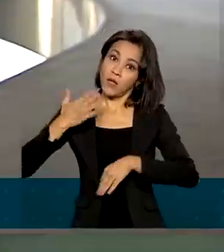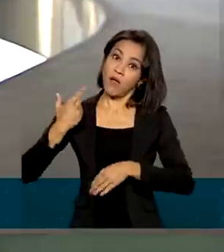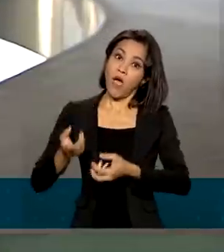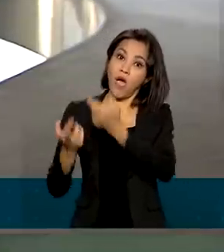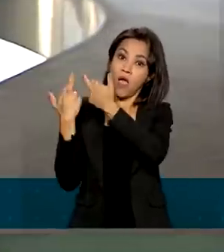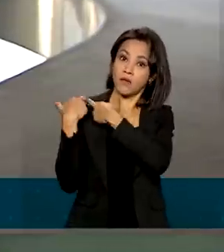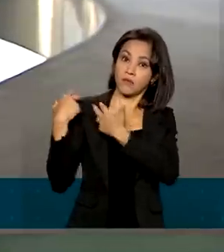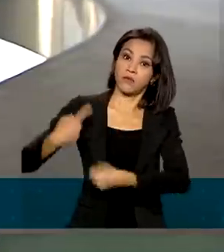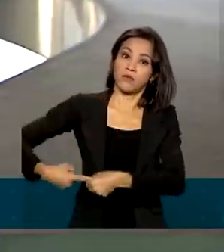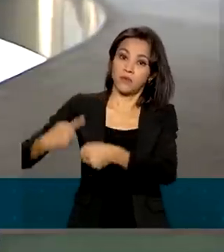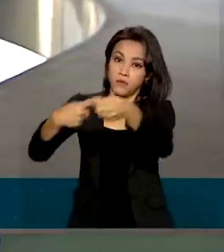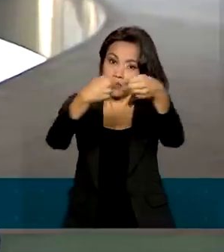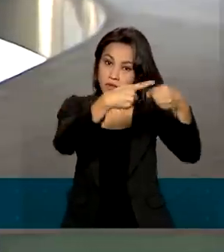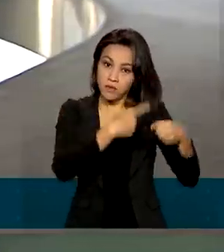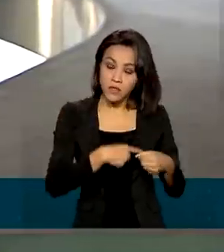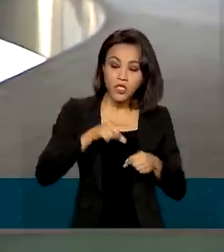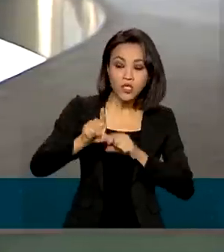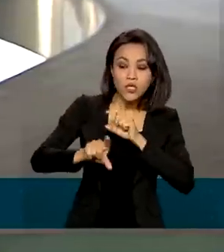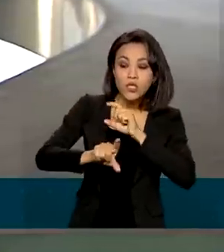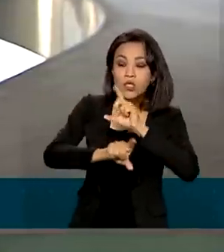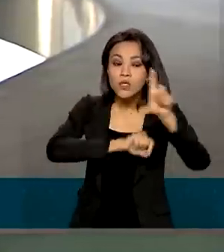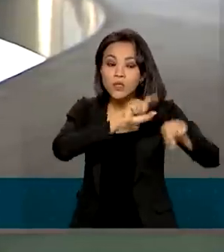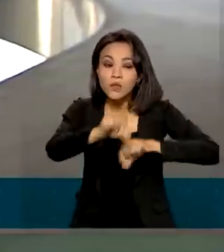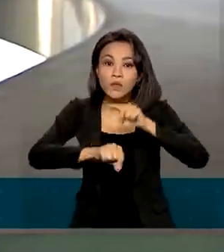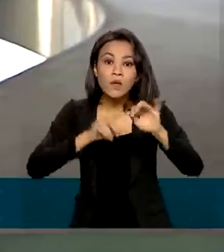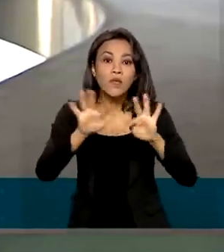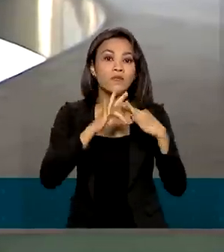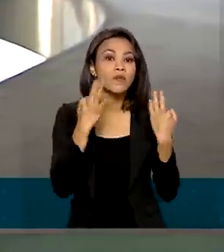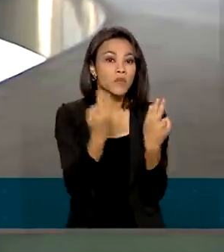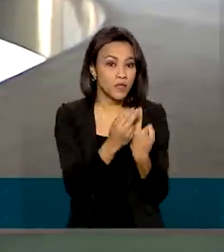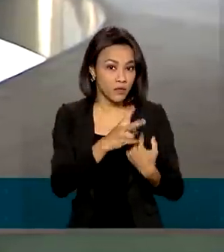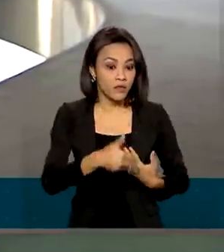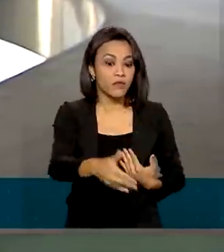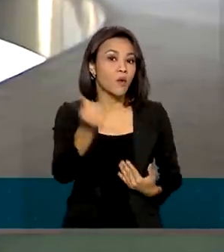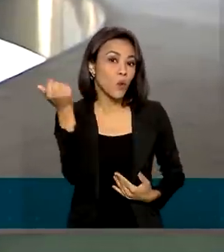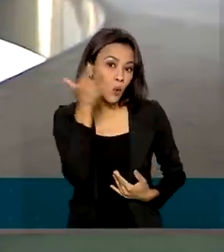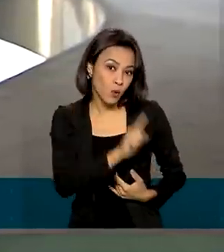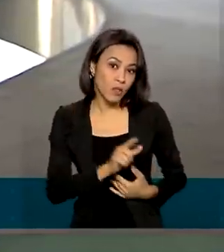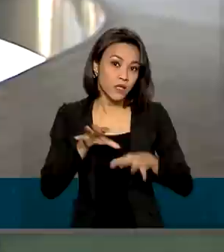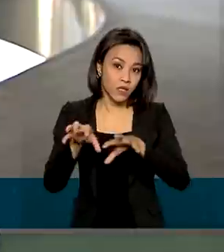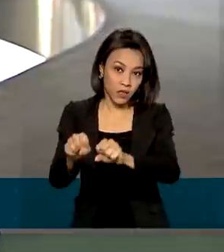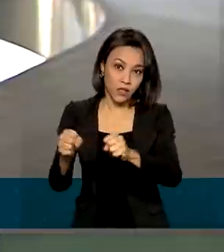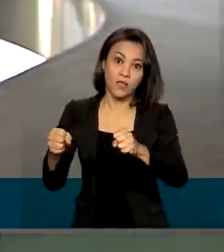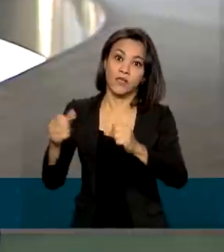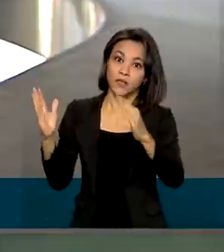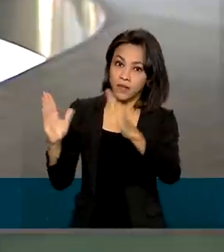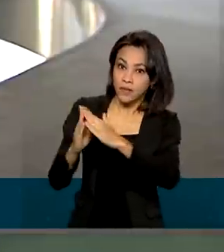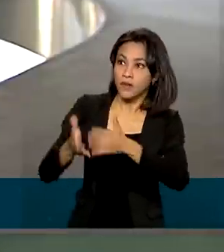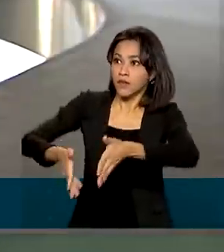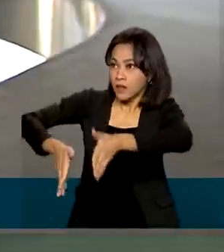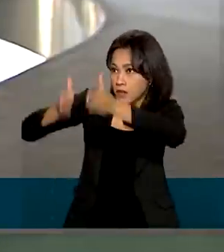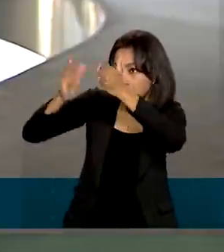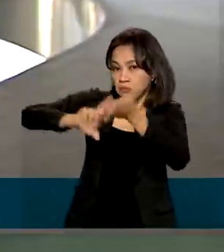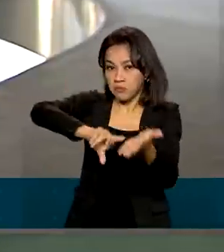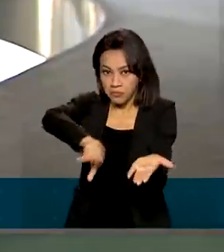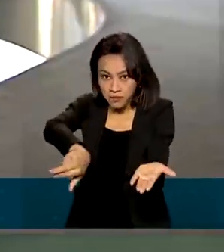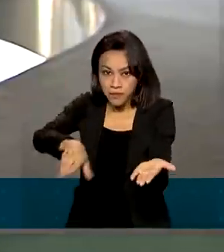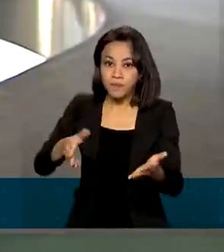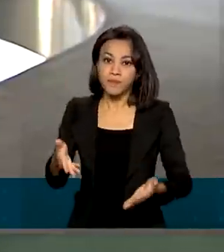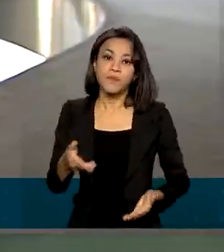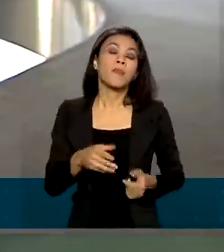e indicar as famílias beneficiadas. Além disso, o programa Aproxima vai permitir, em um mesmo empreendimento,